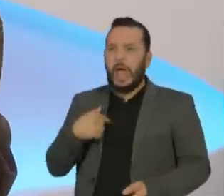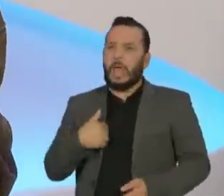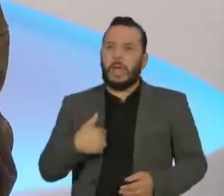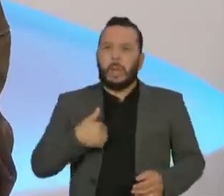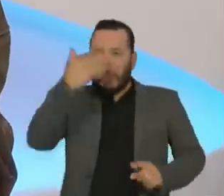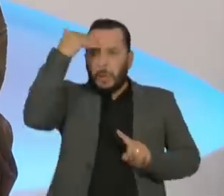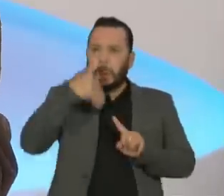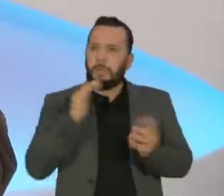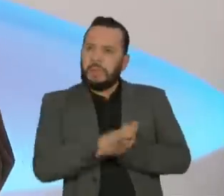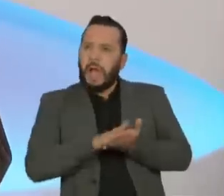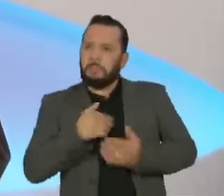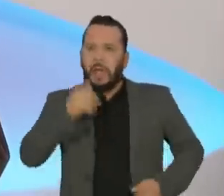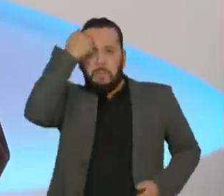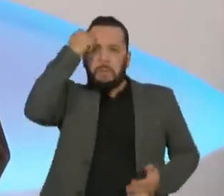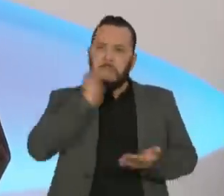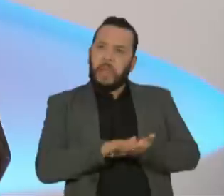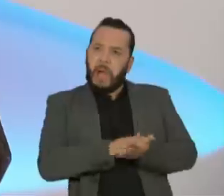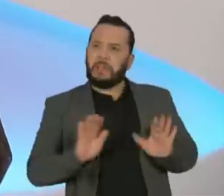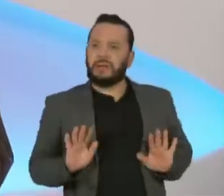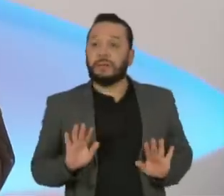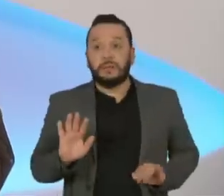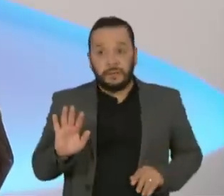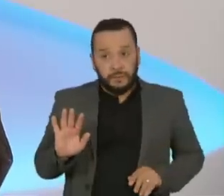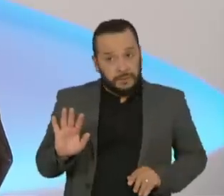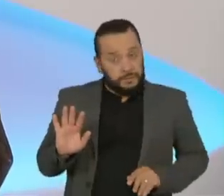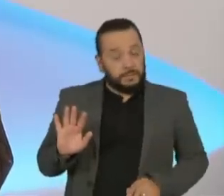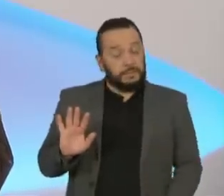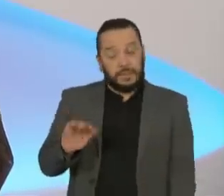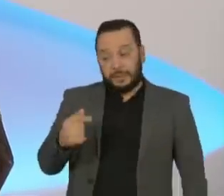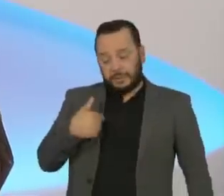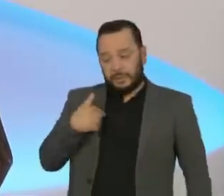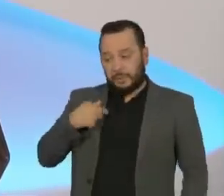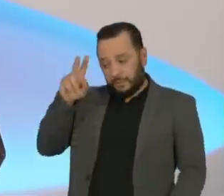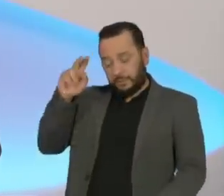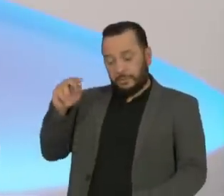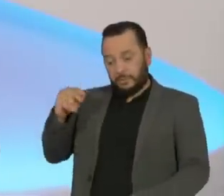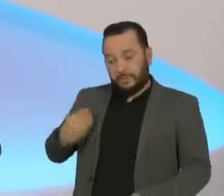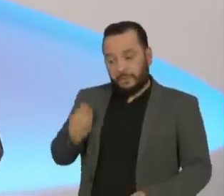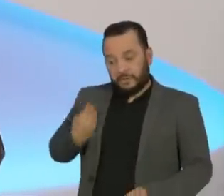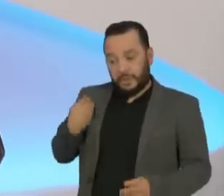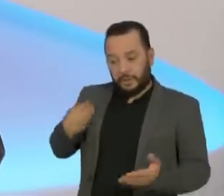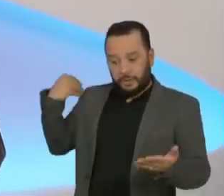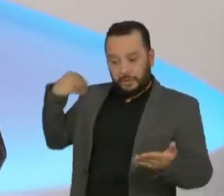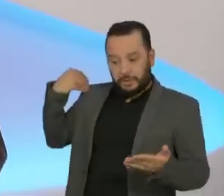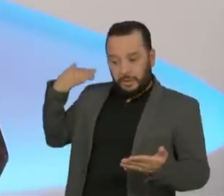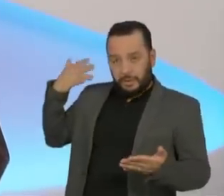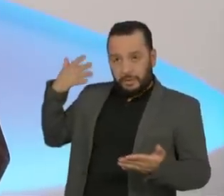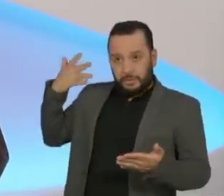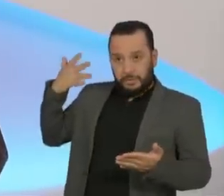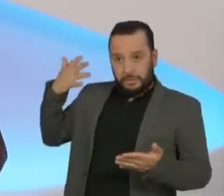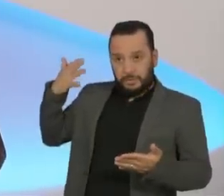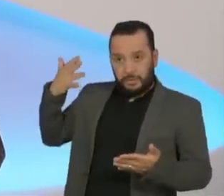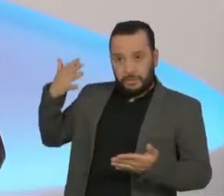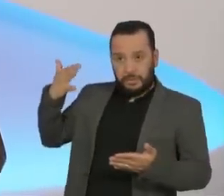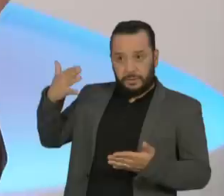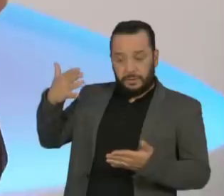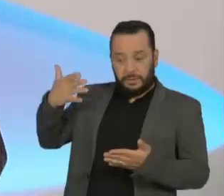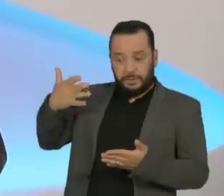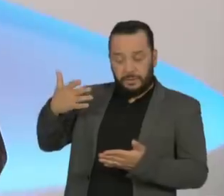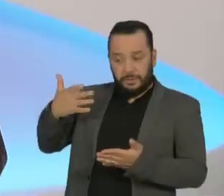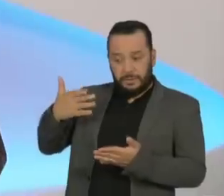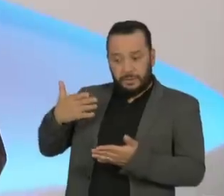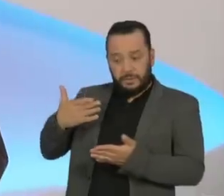nenhuma, não me repero de coisa nenhuma. Eu acredito que a minha trajetória seja muito lógica, muito...